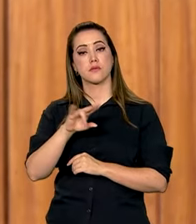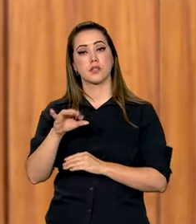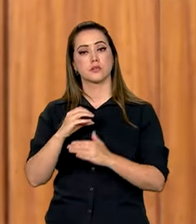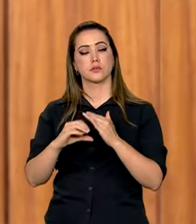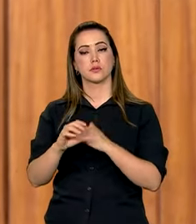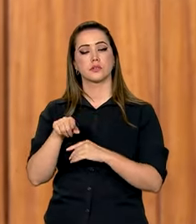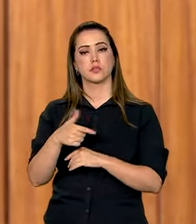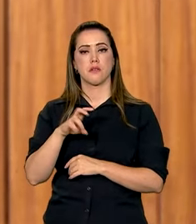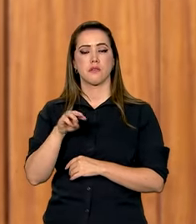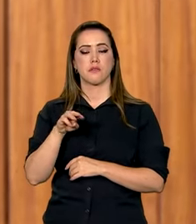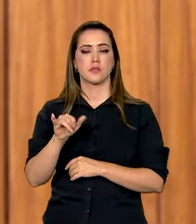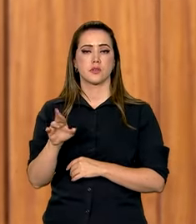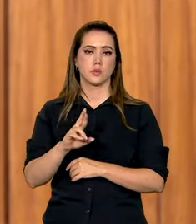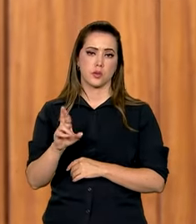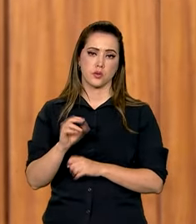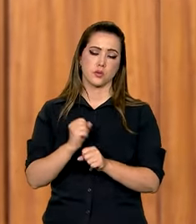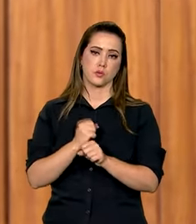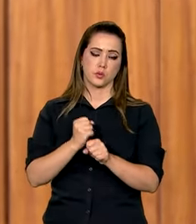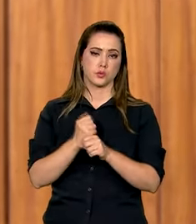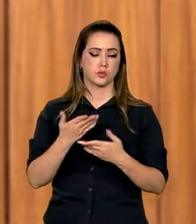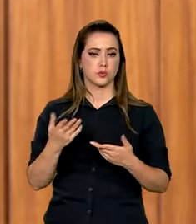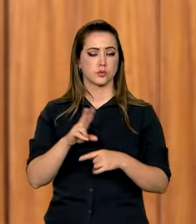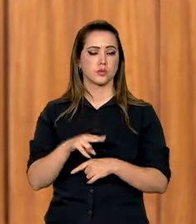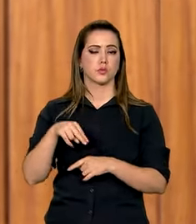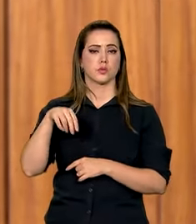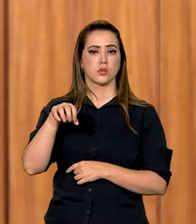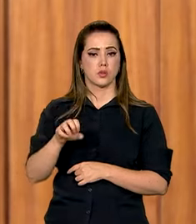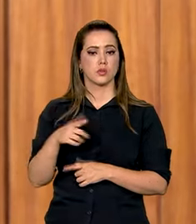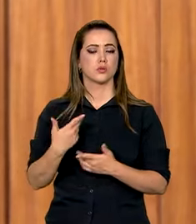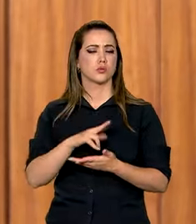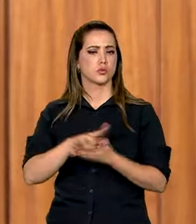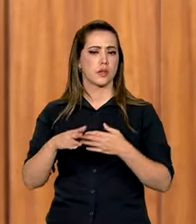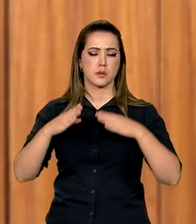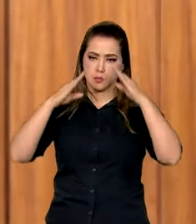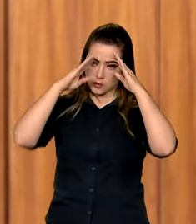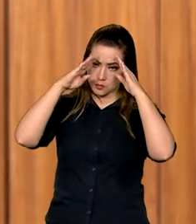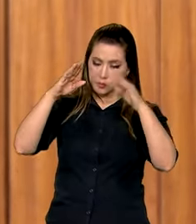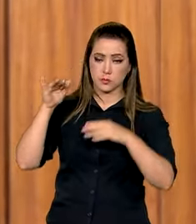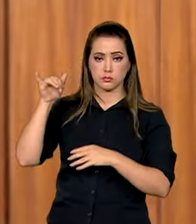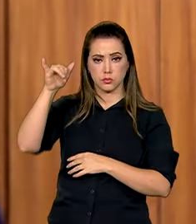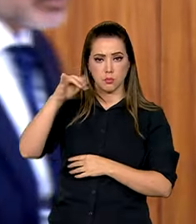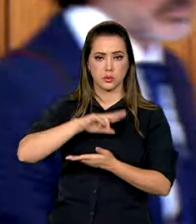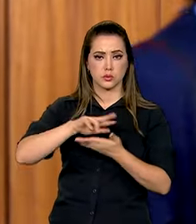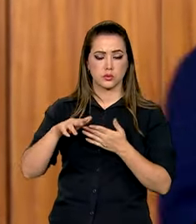bilhões da infraestrutura do Nordeste. Estou falando de mobilidade, saneamento, aeroportos, portos, toda a infraestrutura.